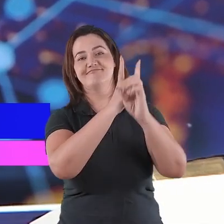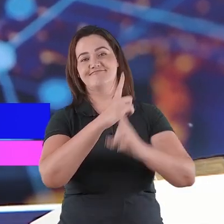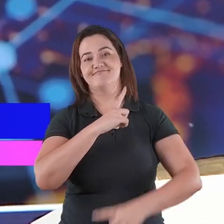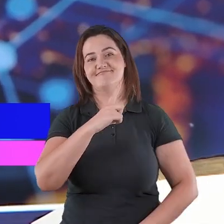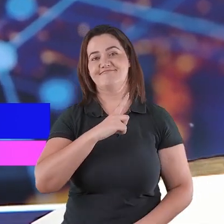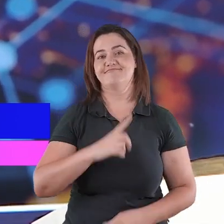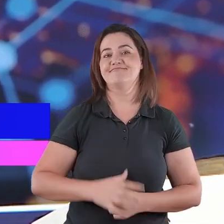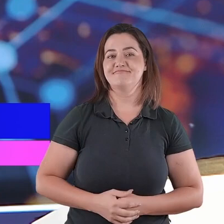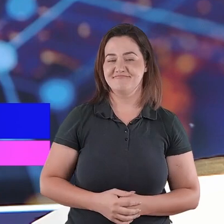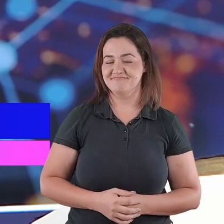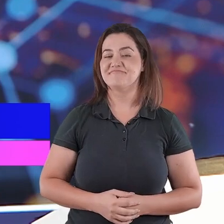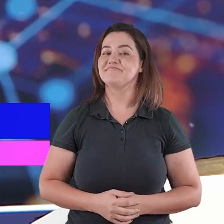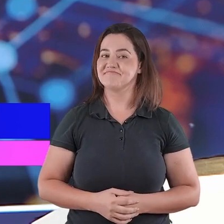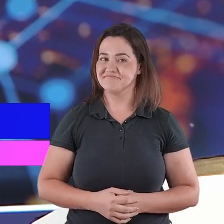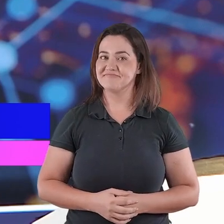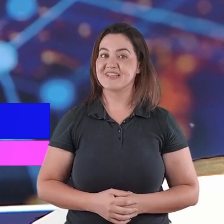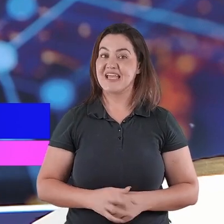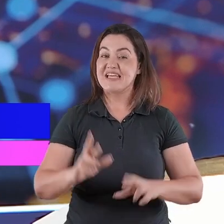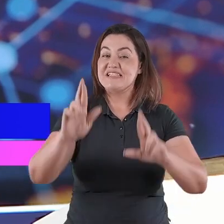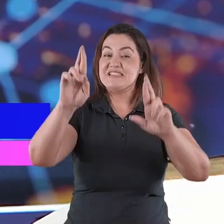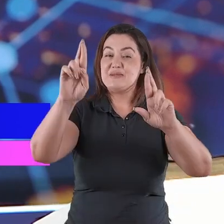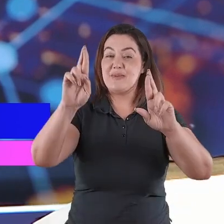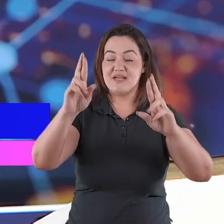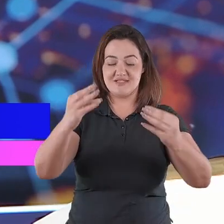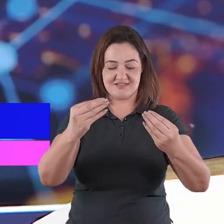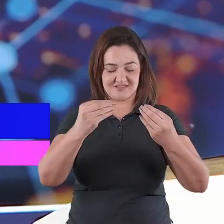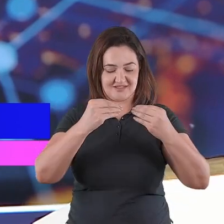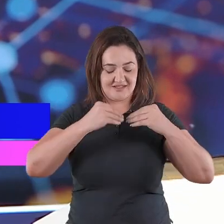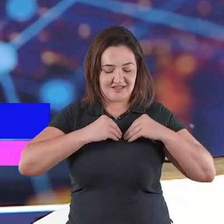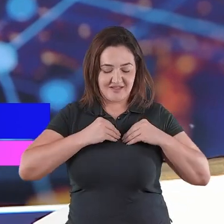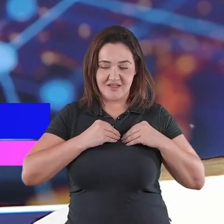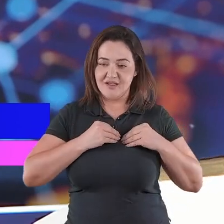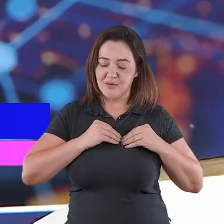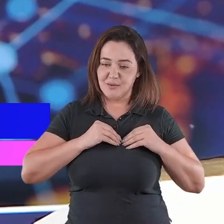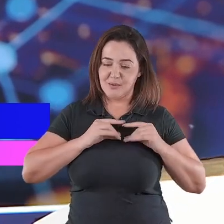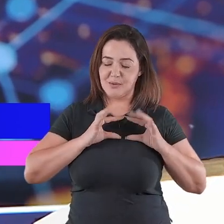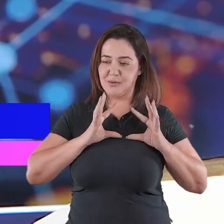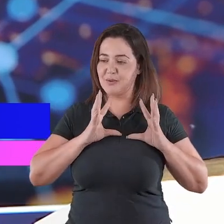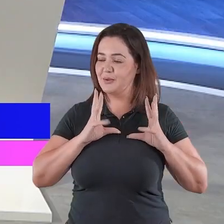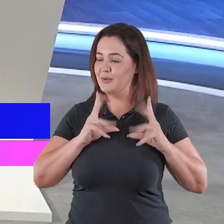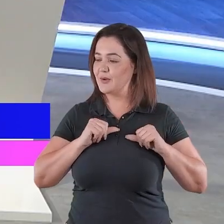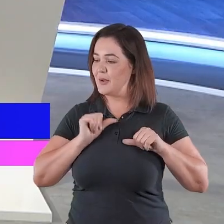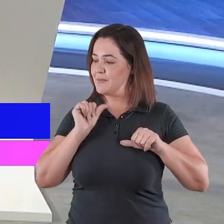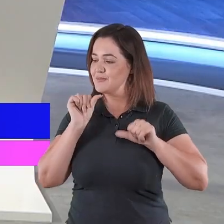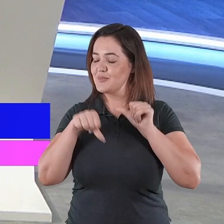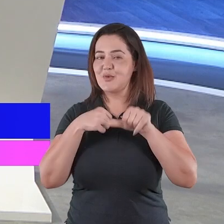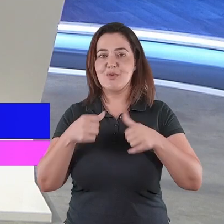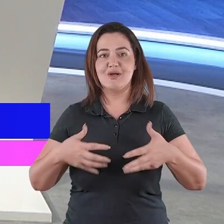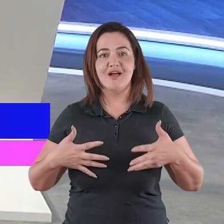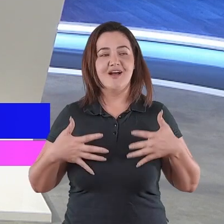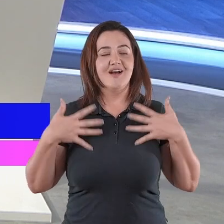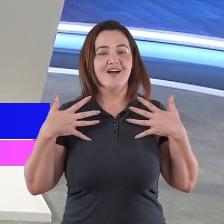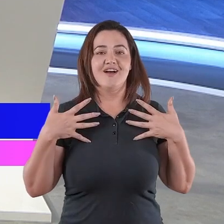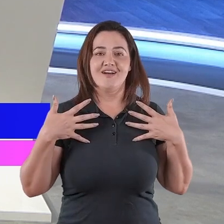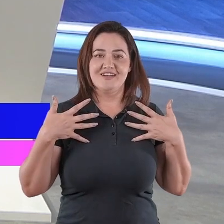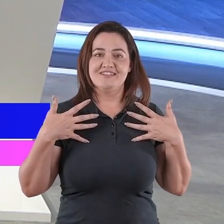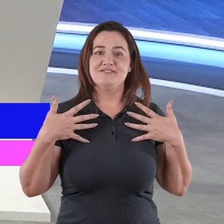muda completamente o cenário das coisas, portanto,